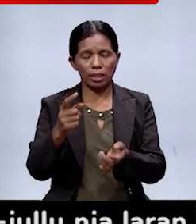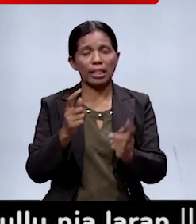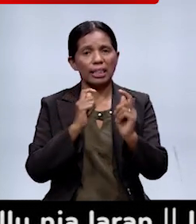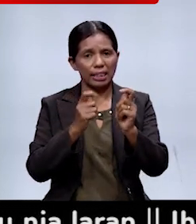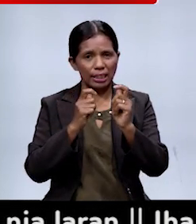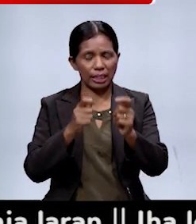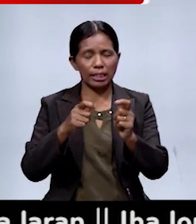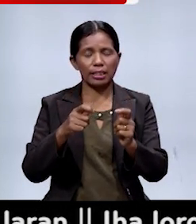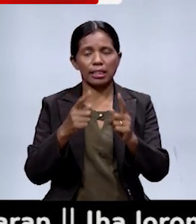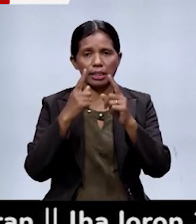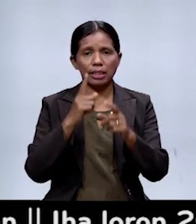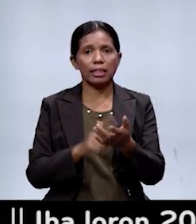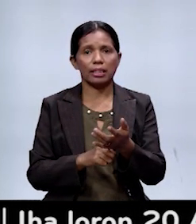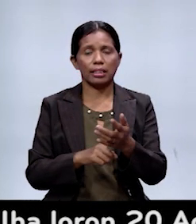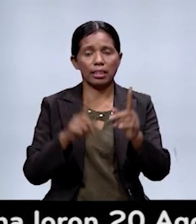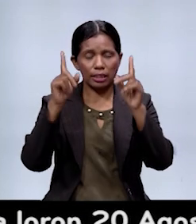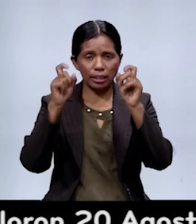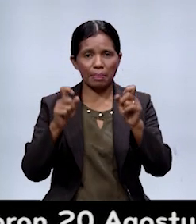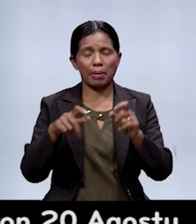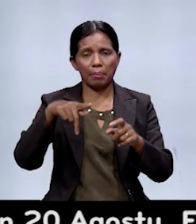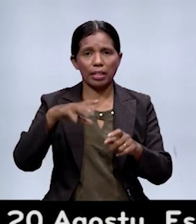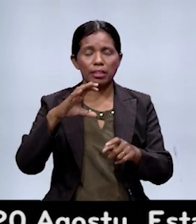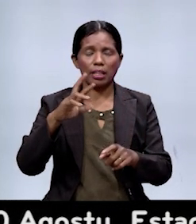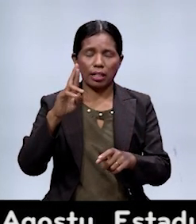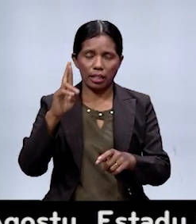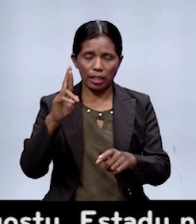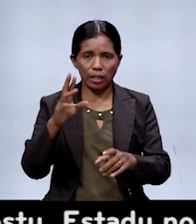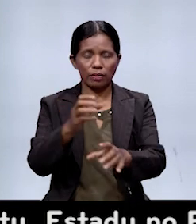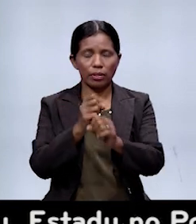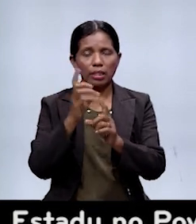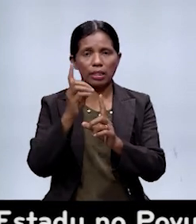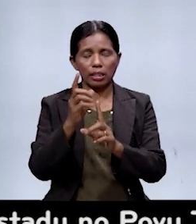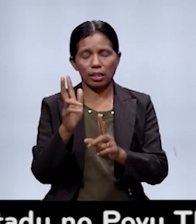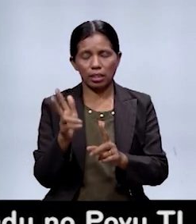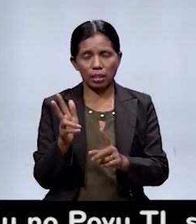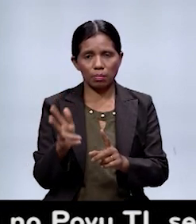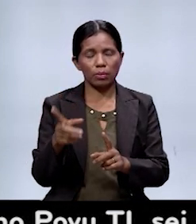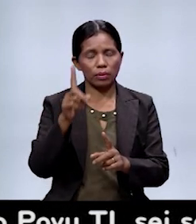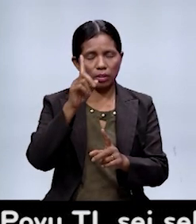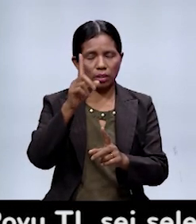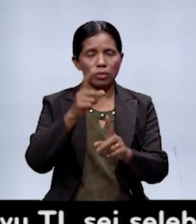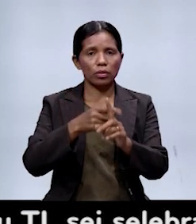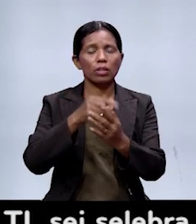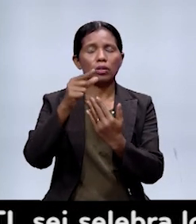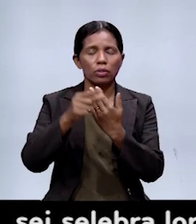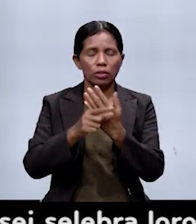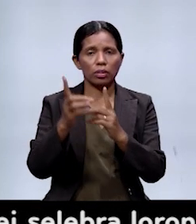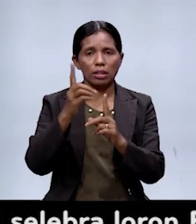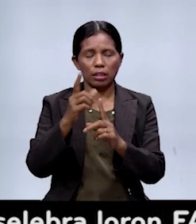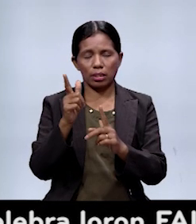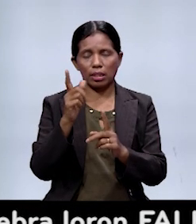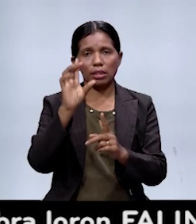Hamutukhat Nuluresin Lima, neberecolha entre loron tolo Nuluresin Ida Fulanzullu, tolo loron sia Fulanagosto,